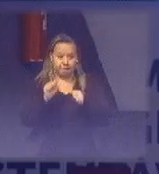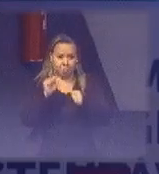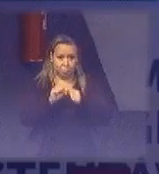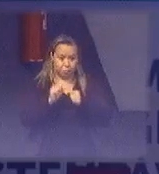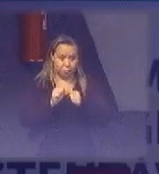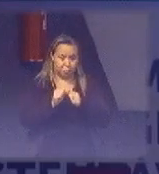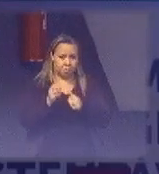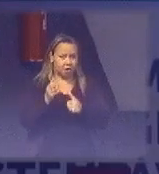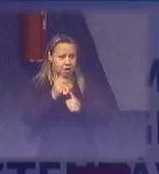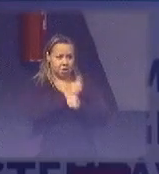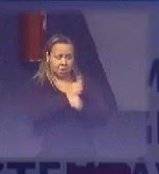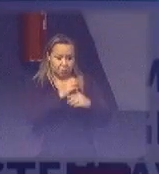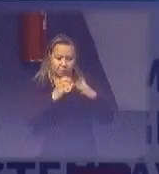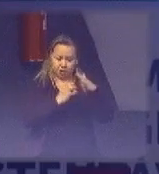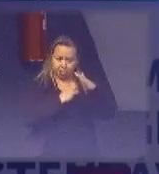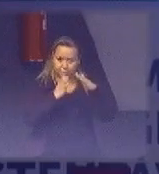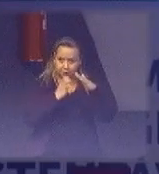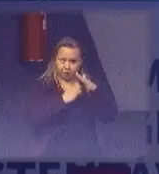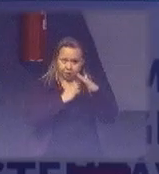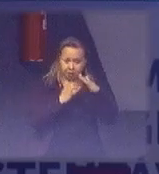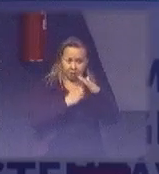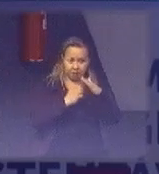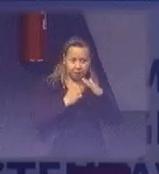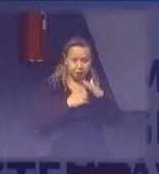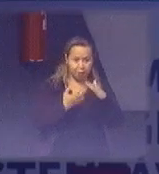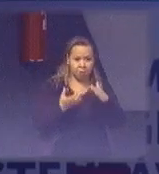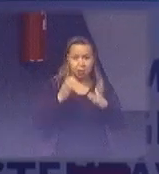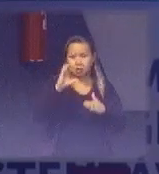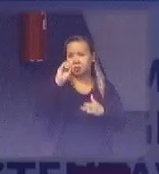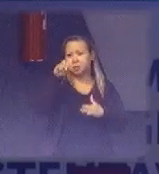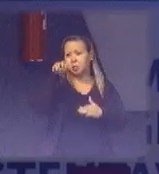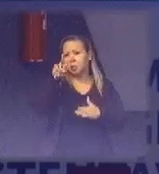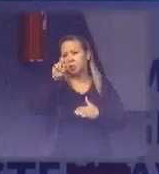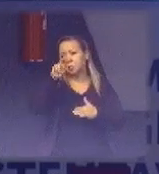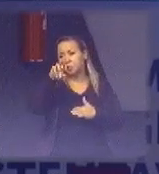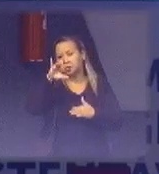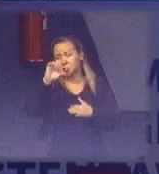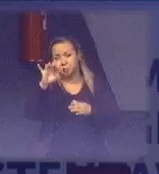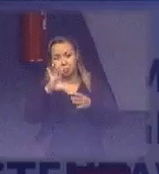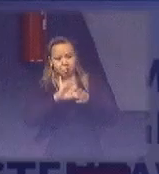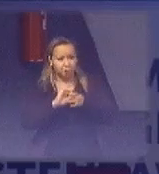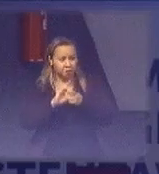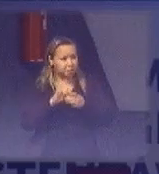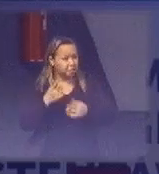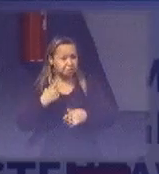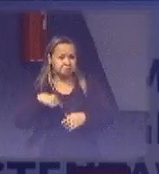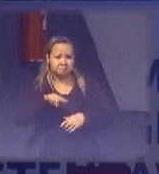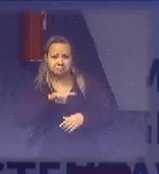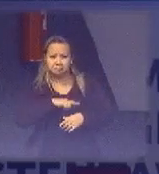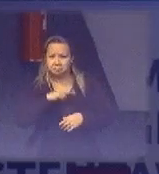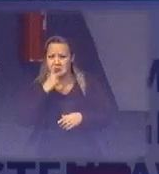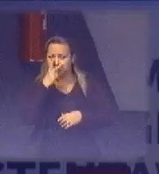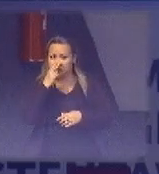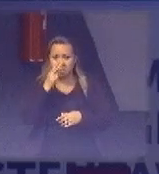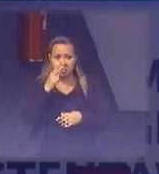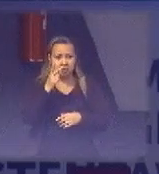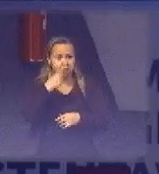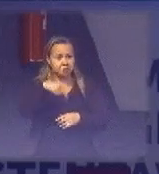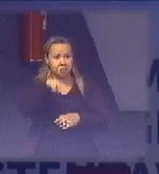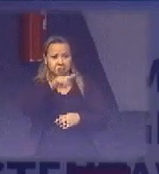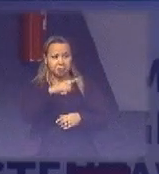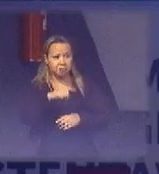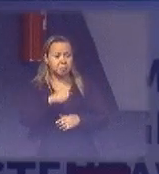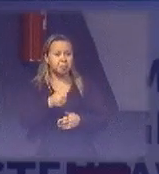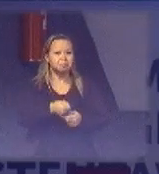independente do órgão, do convênio ou não, acho que todos nós podemos ter a atitude de começar a arrecadar os